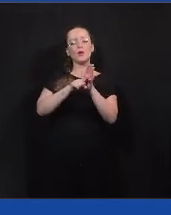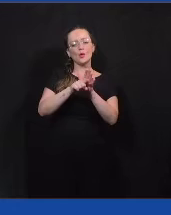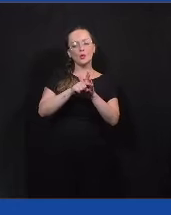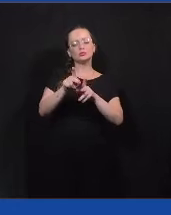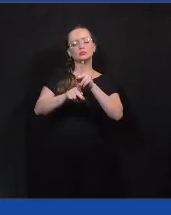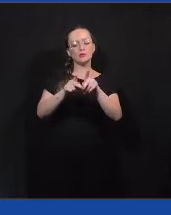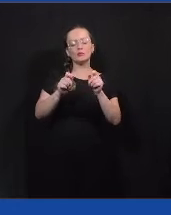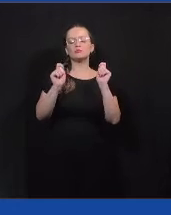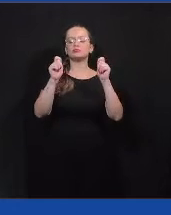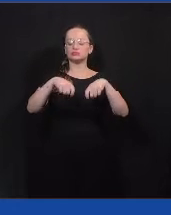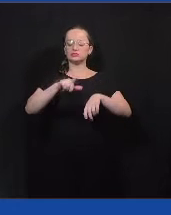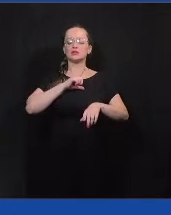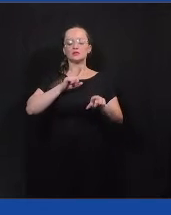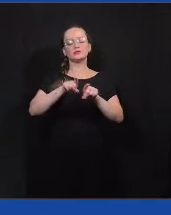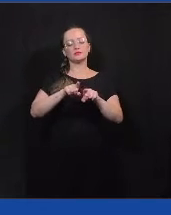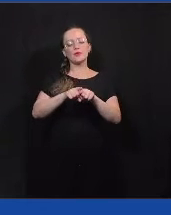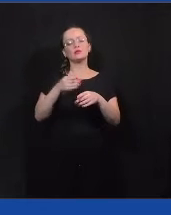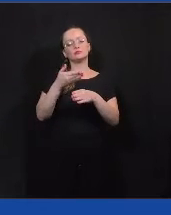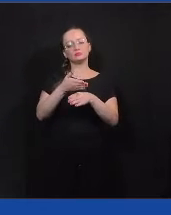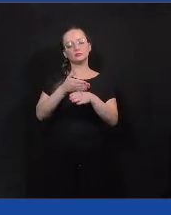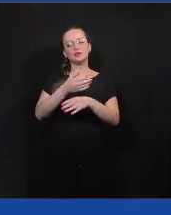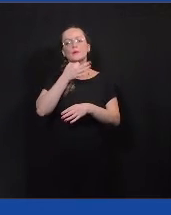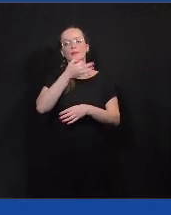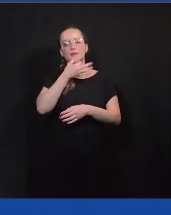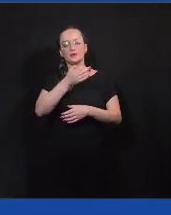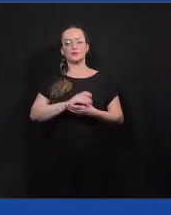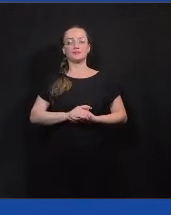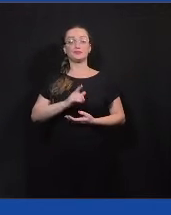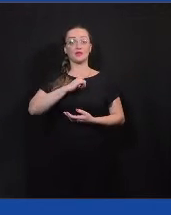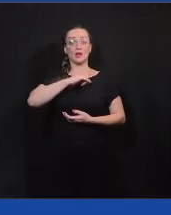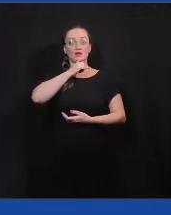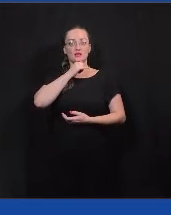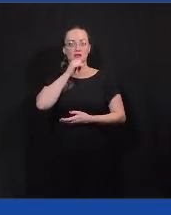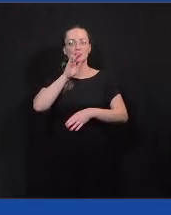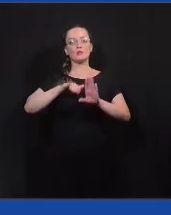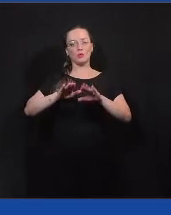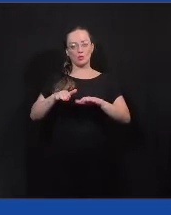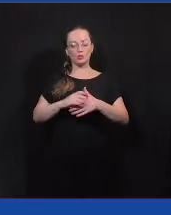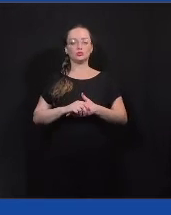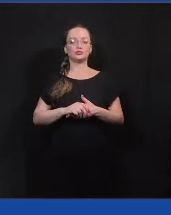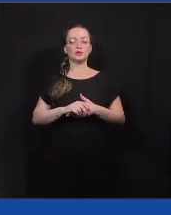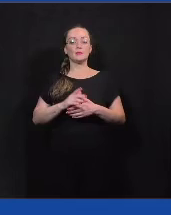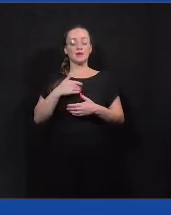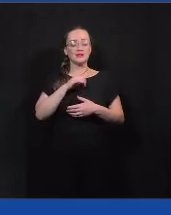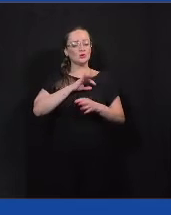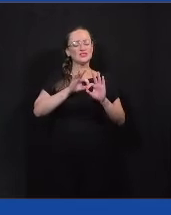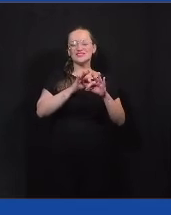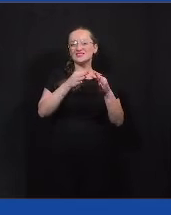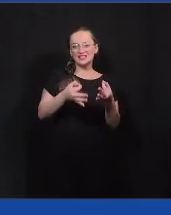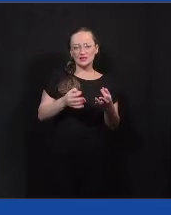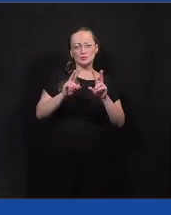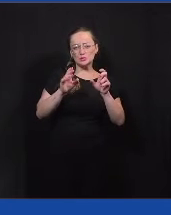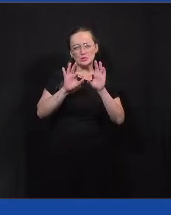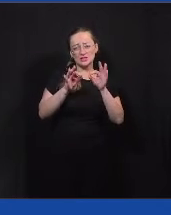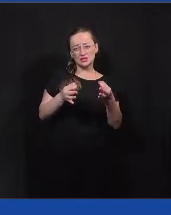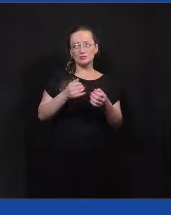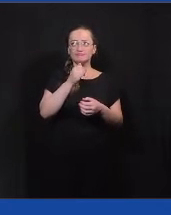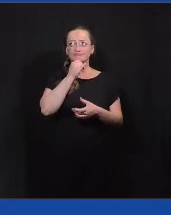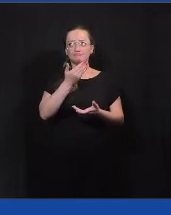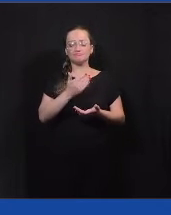basicamente, a gente tem alguns exemplos de consulta pública, mas desde as consultas mais simples, como, por exemplo,